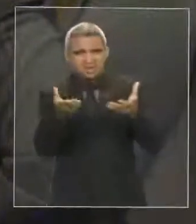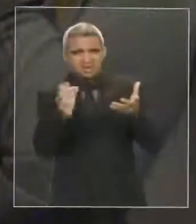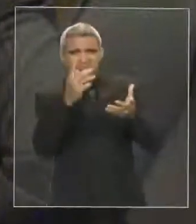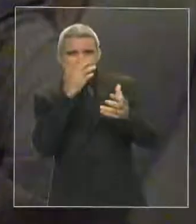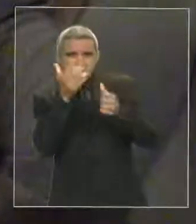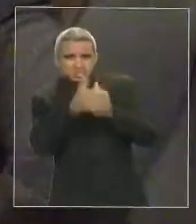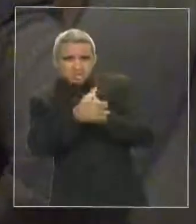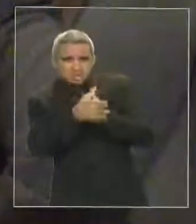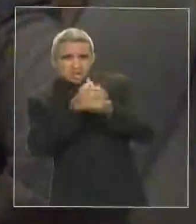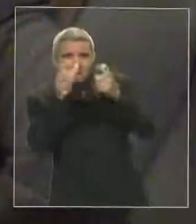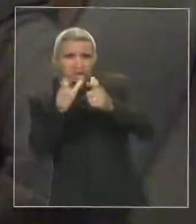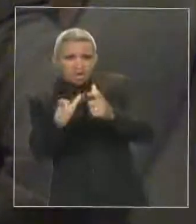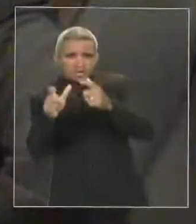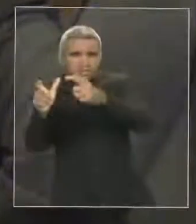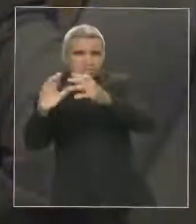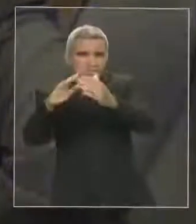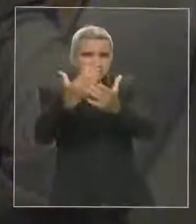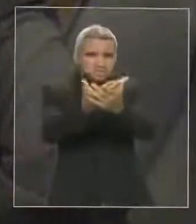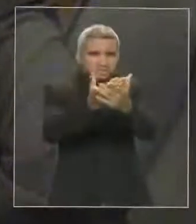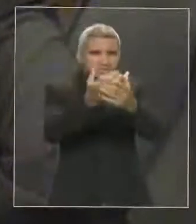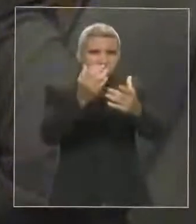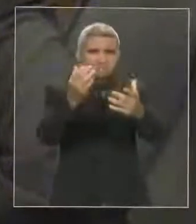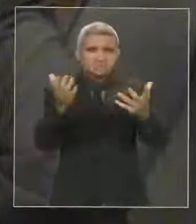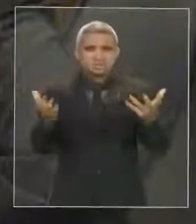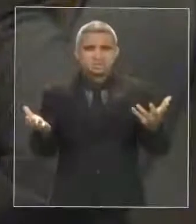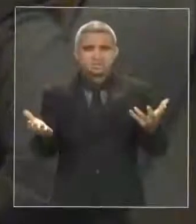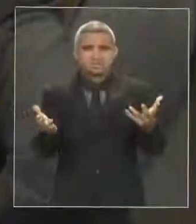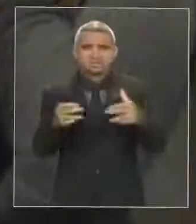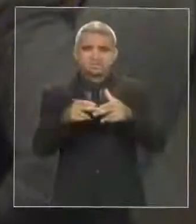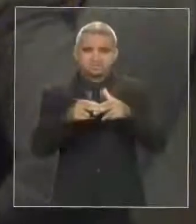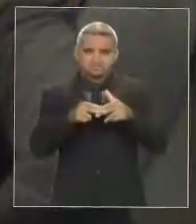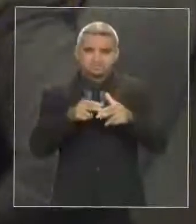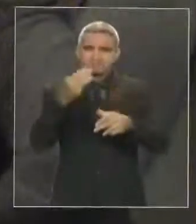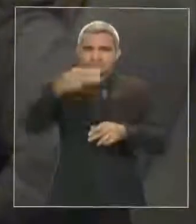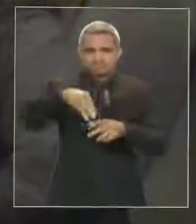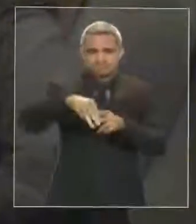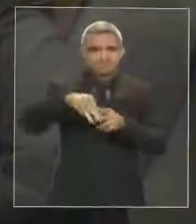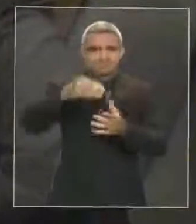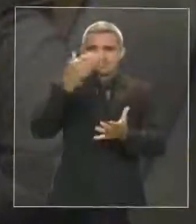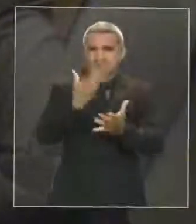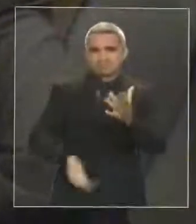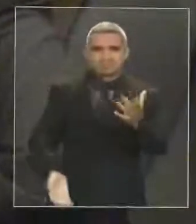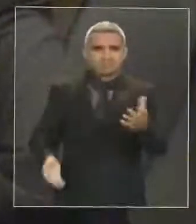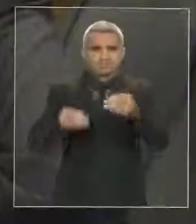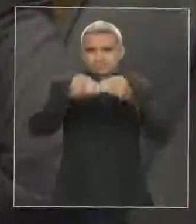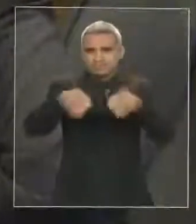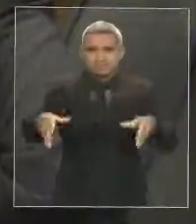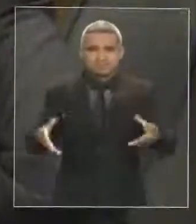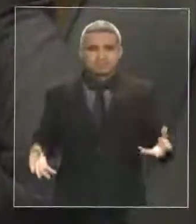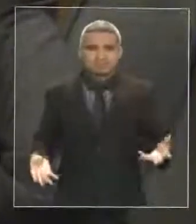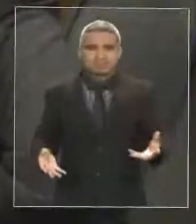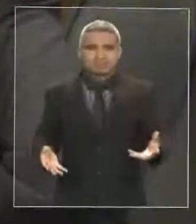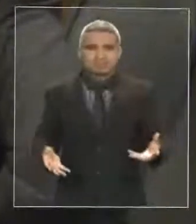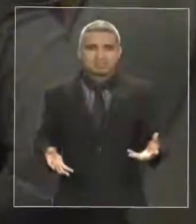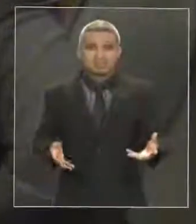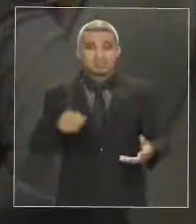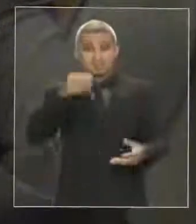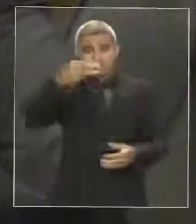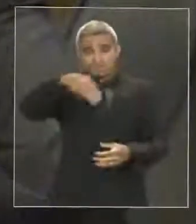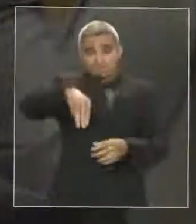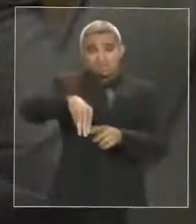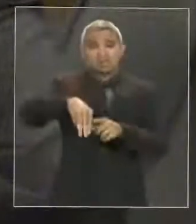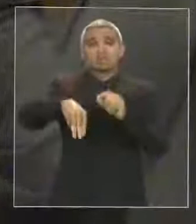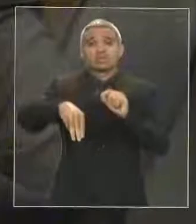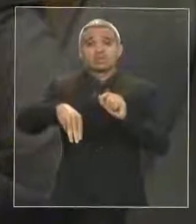É por isso que o Maranhão está perdido. Enquanto nós estamos vivendo o caos, o secretário de Estado está lá em